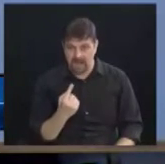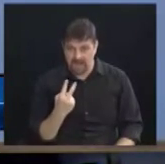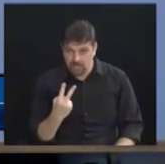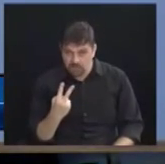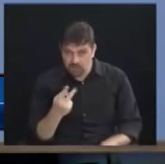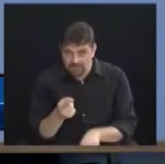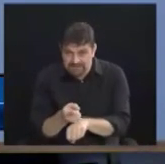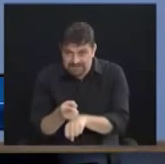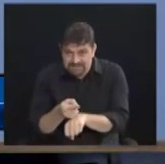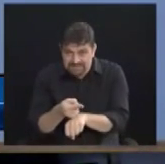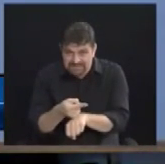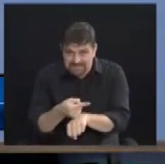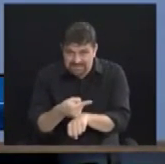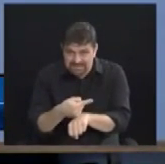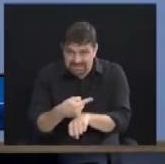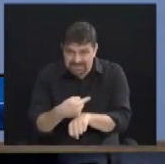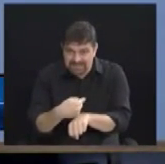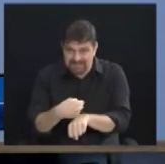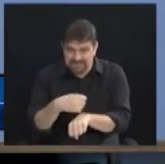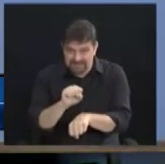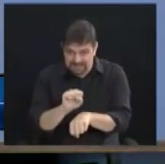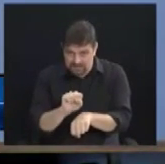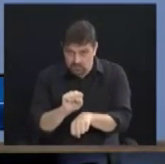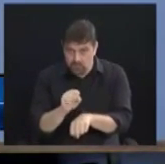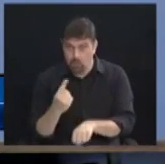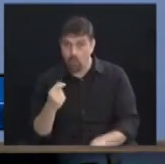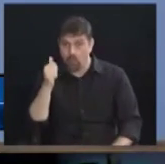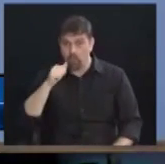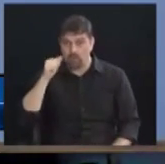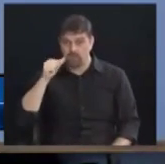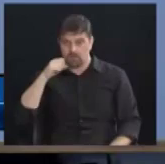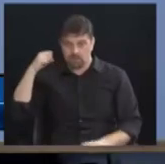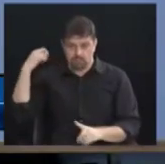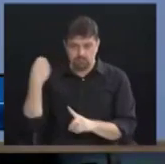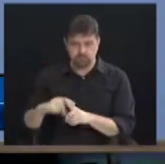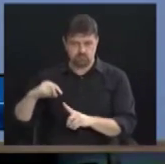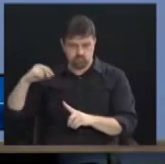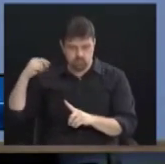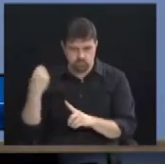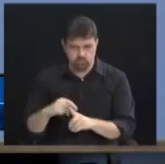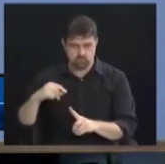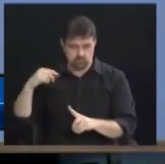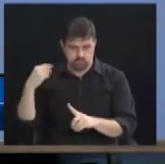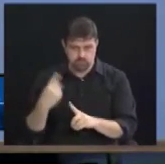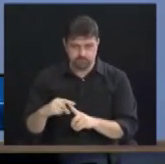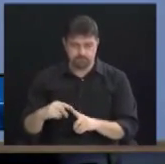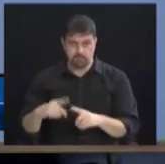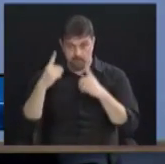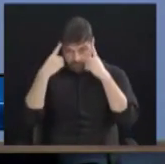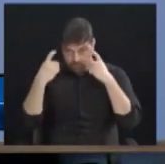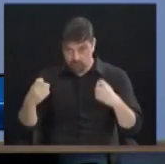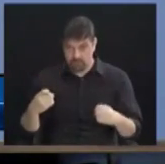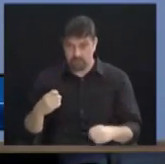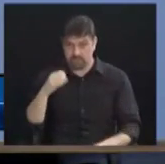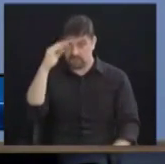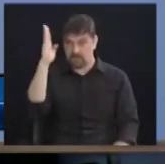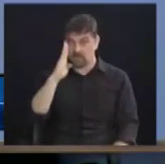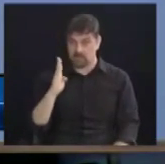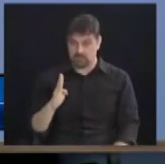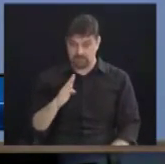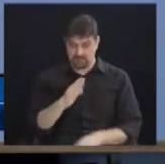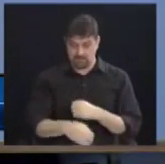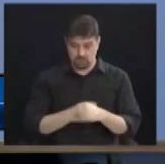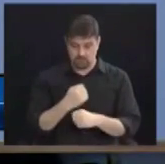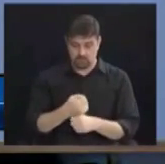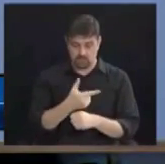uma mulher foi agredida em 2014 no Brasil. Nesses